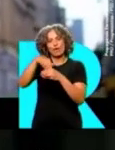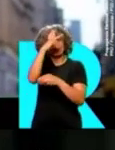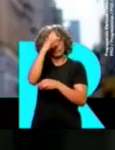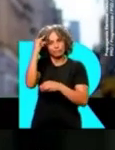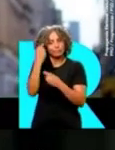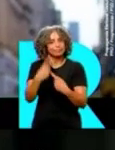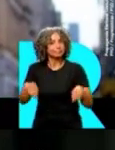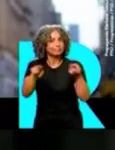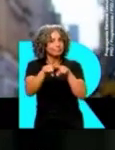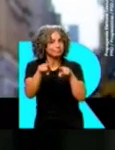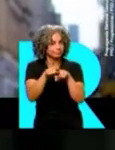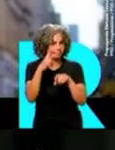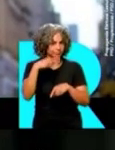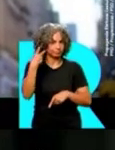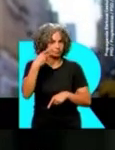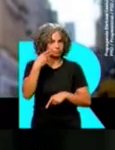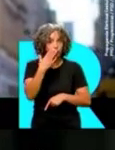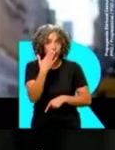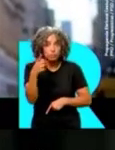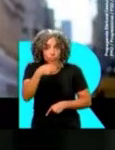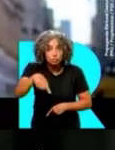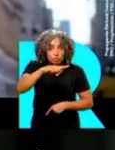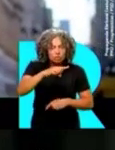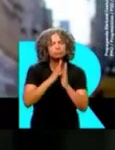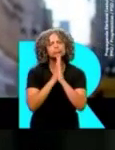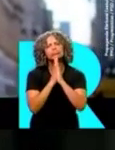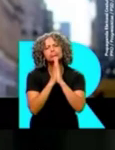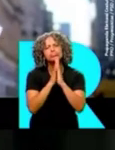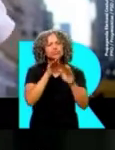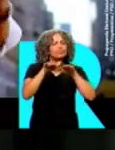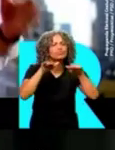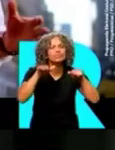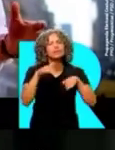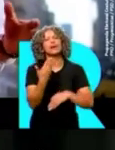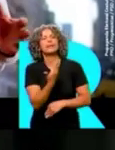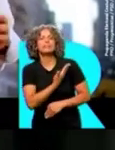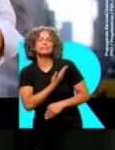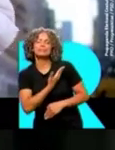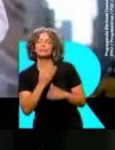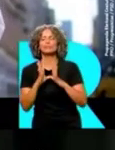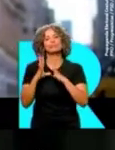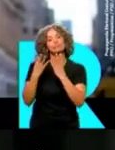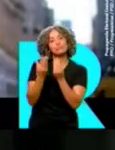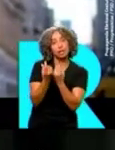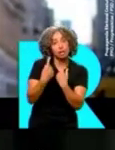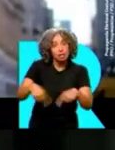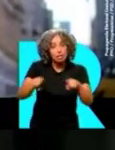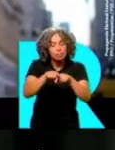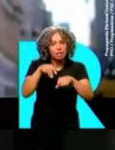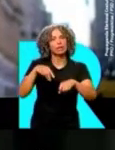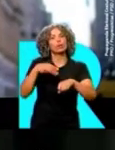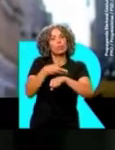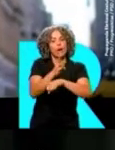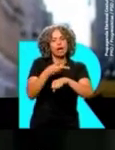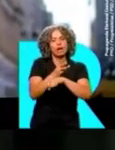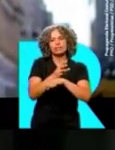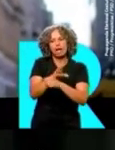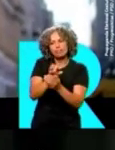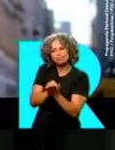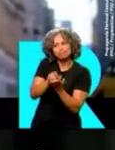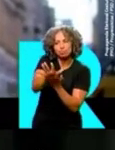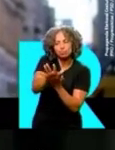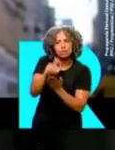votar para prefeito e vereador. Eu quero te pedir. Para que você fale com seus amigos, seus parentes. Mande aquele WhatsApp.